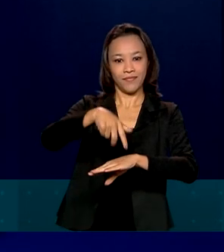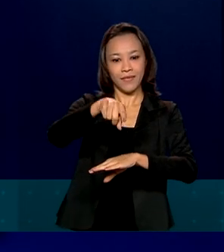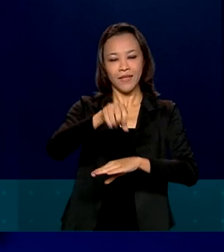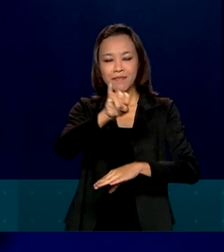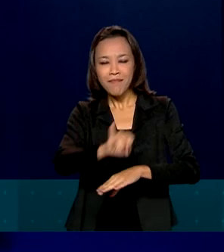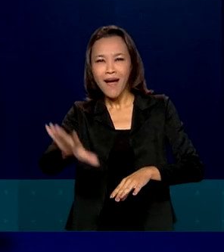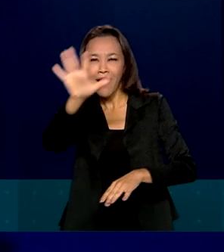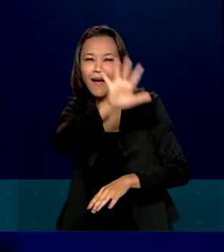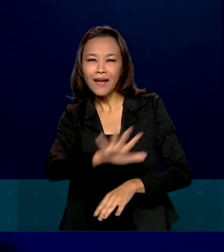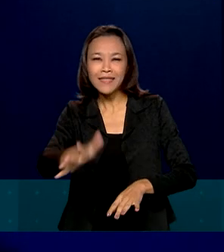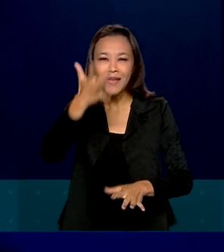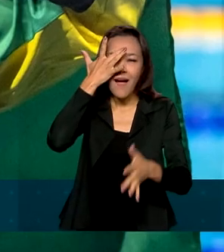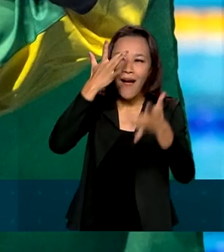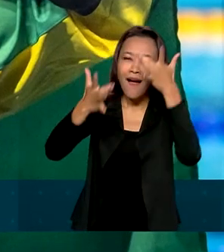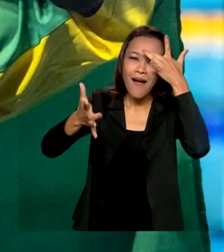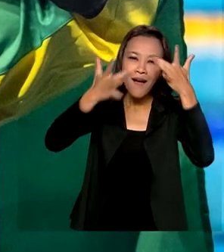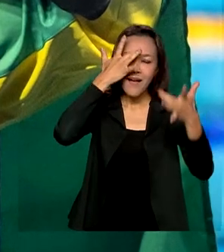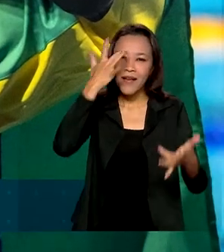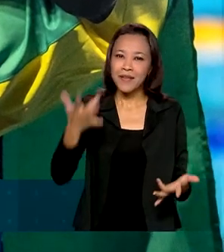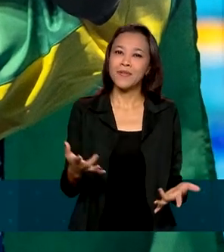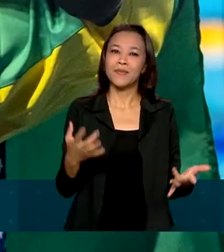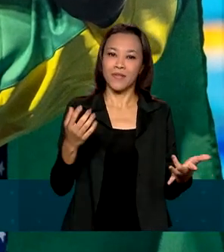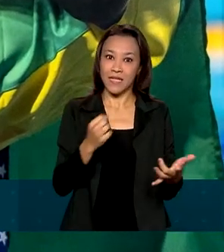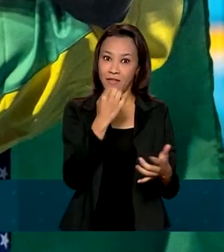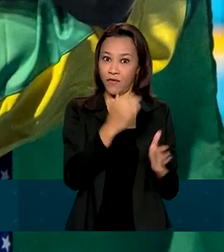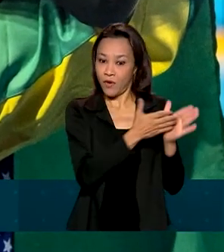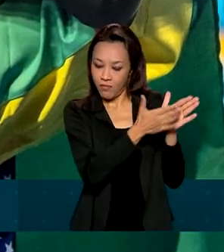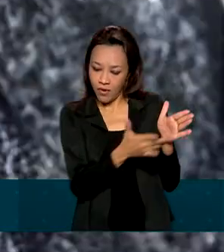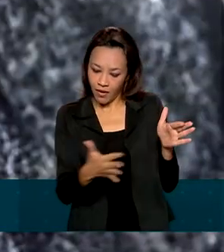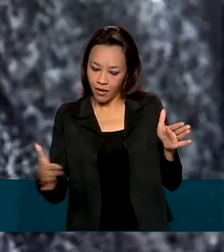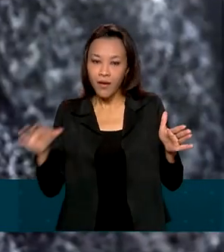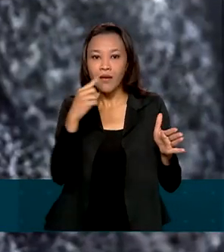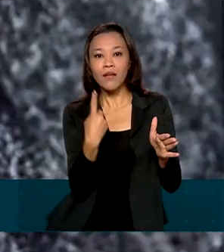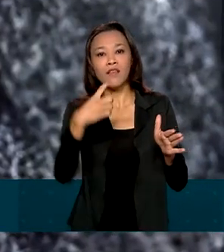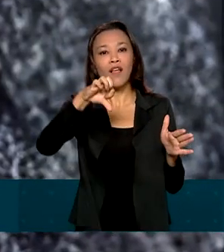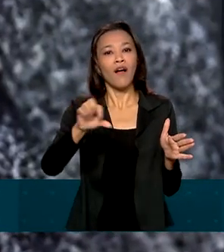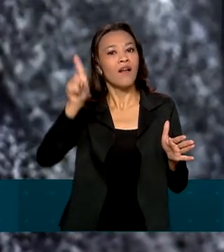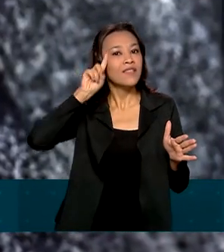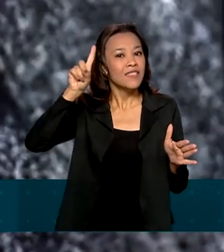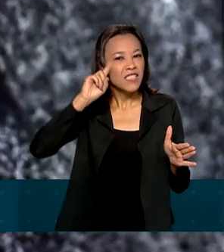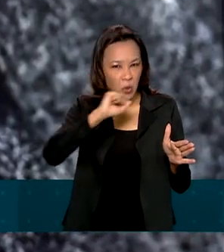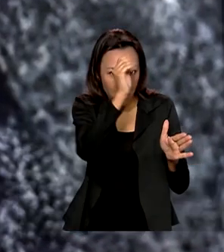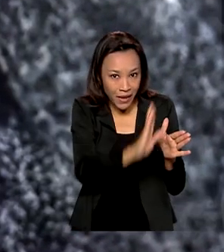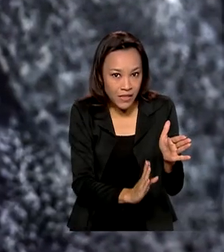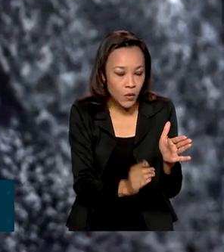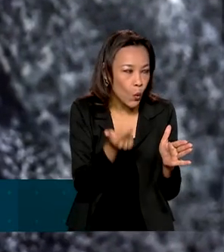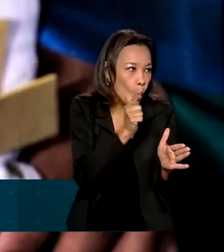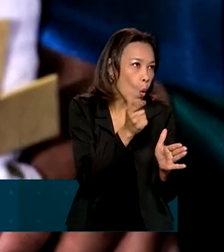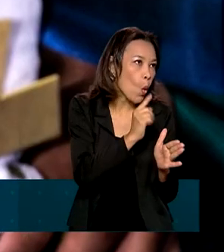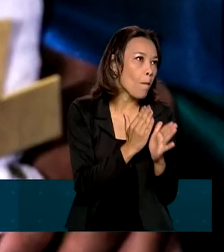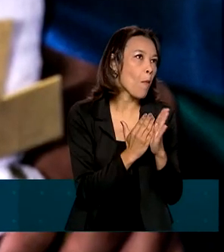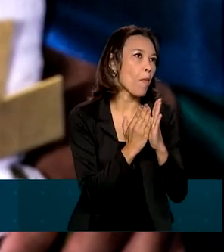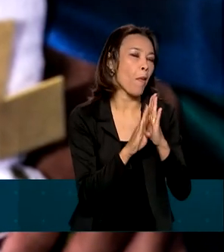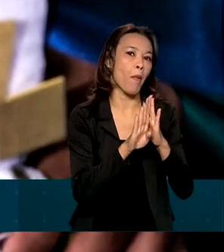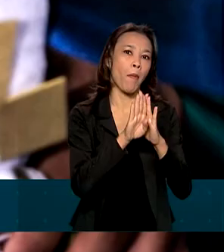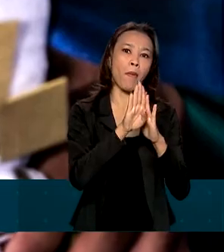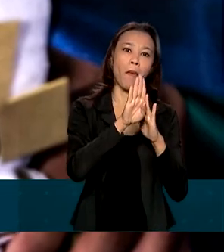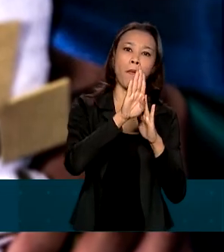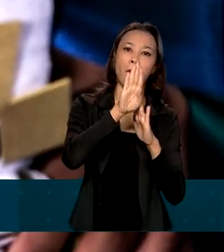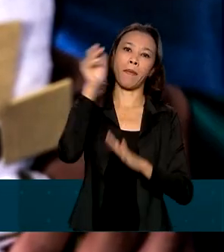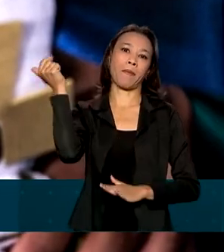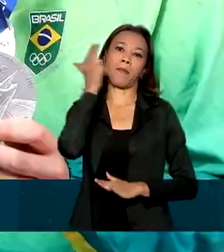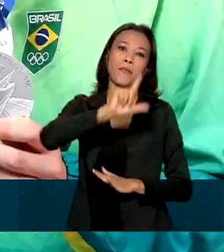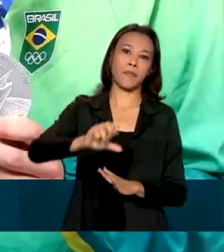que marcaram os Jogos Olímpicos. Durante 19 dias de competição, o Brasil superou sua marca histórica e terminou as